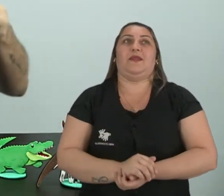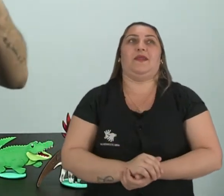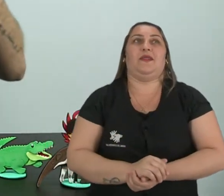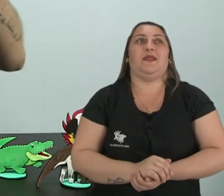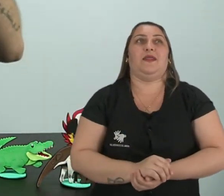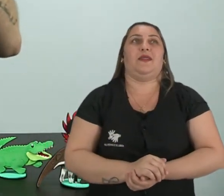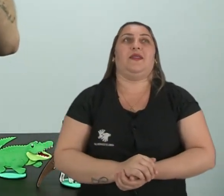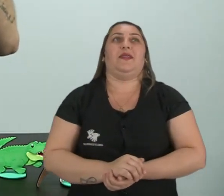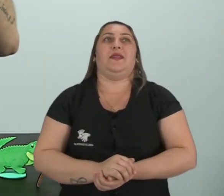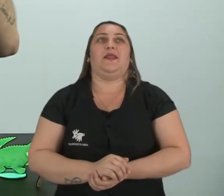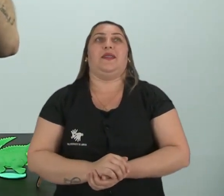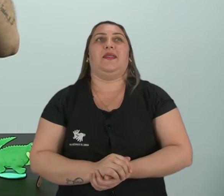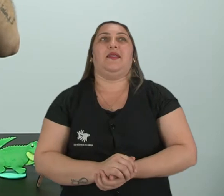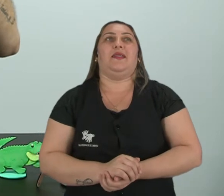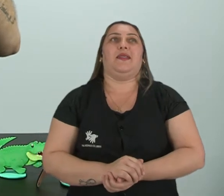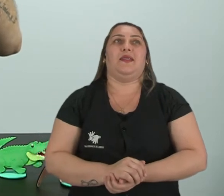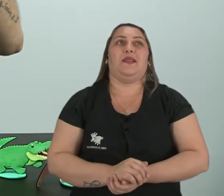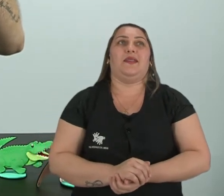Olha.